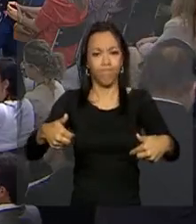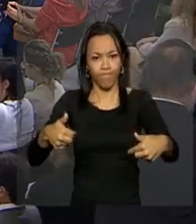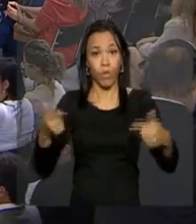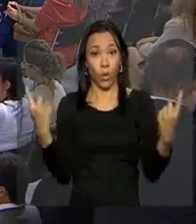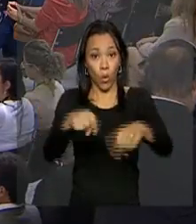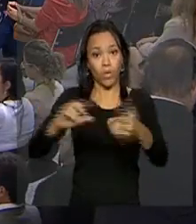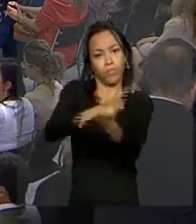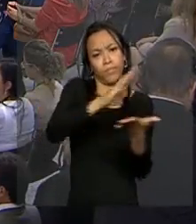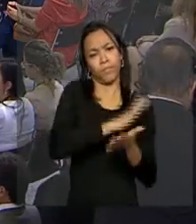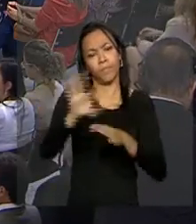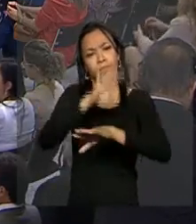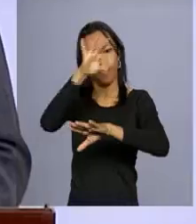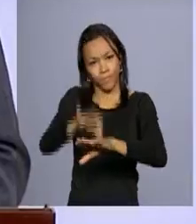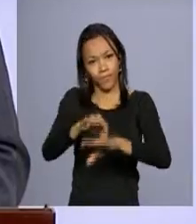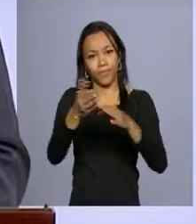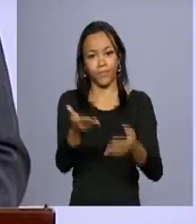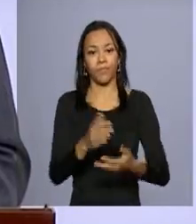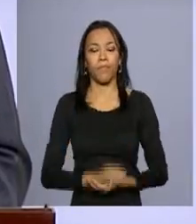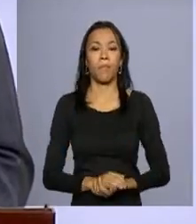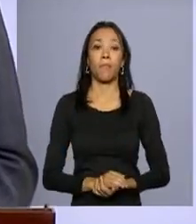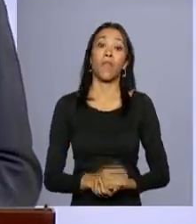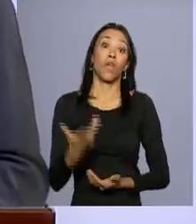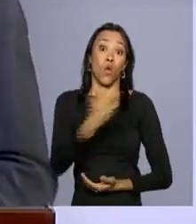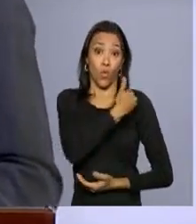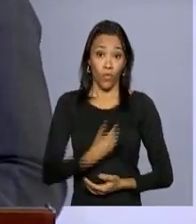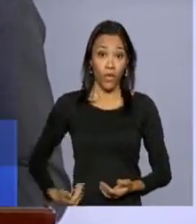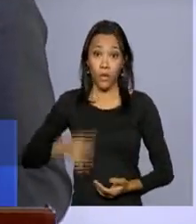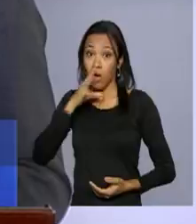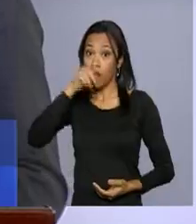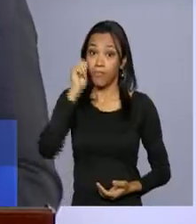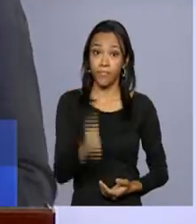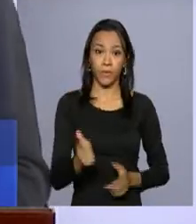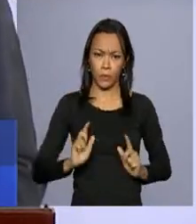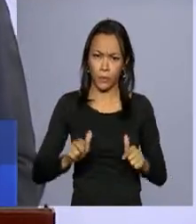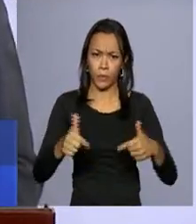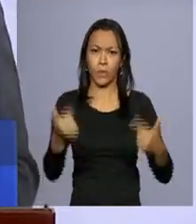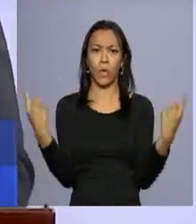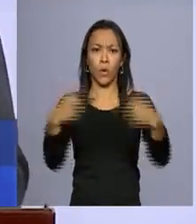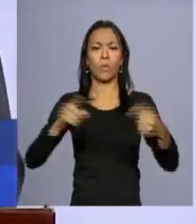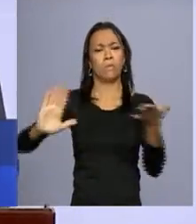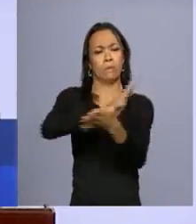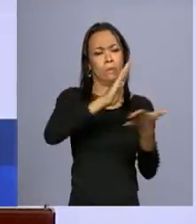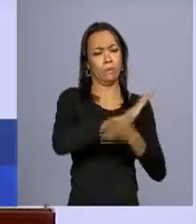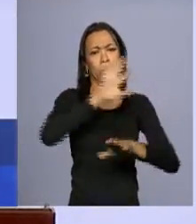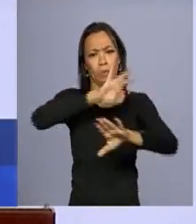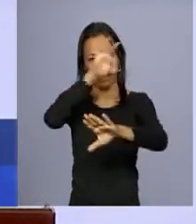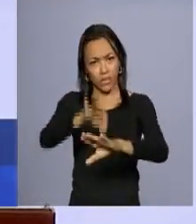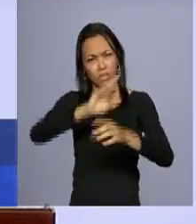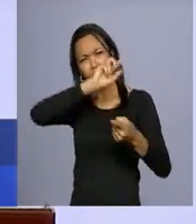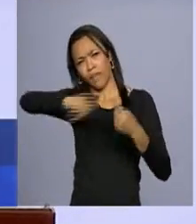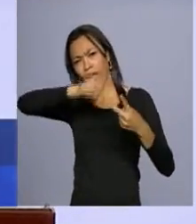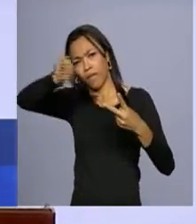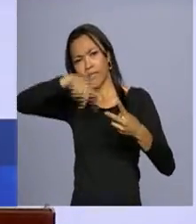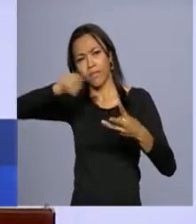as ações entram numa nova fase. O governo reagiu muito rápido no que tange ao combate ao mosquito, às diversas ações